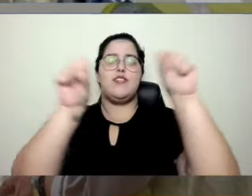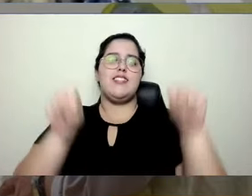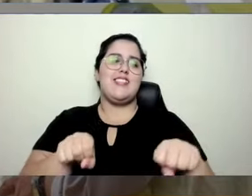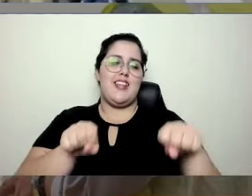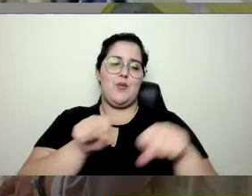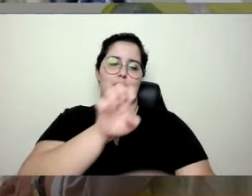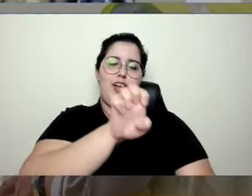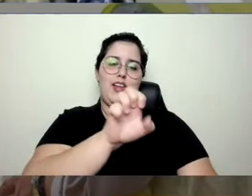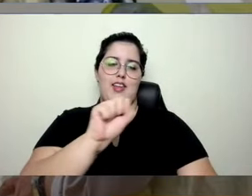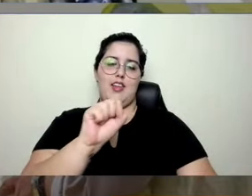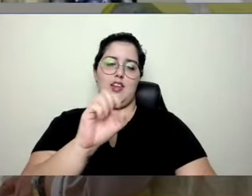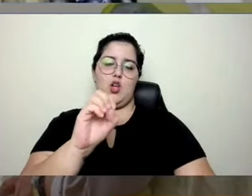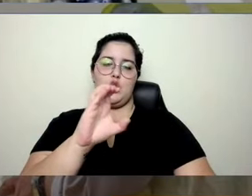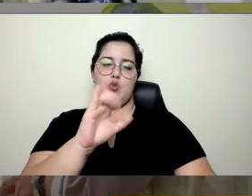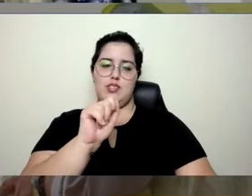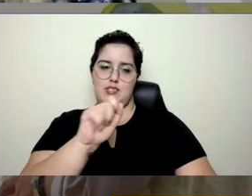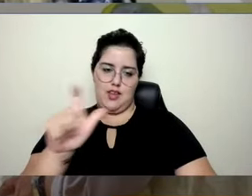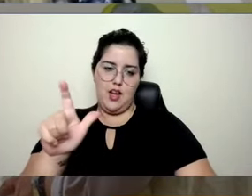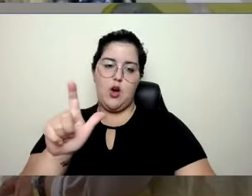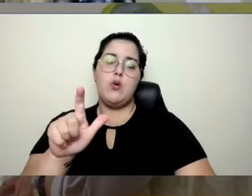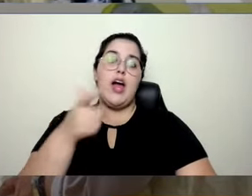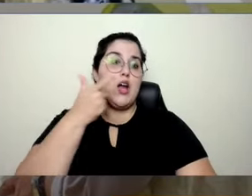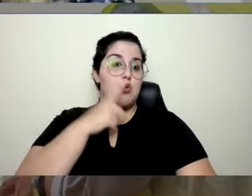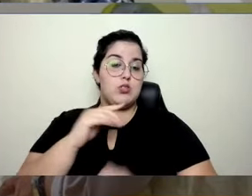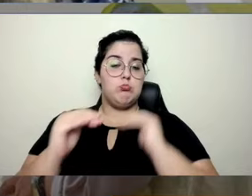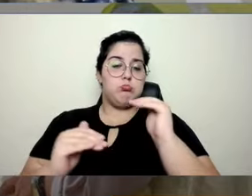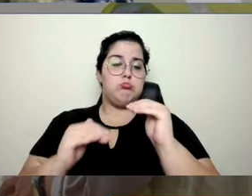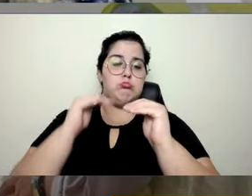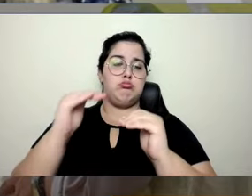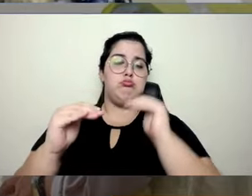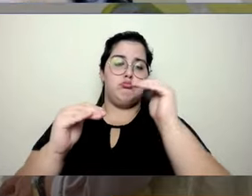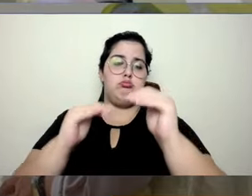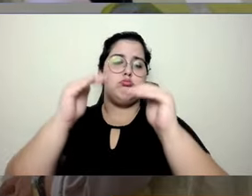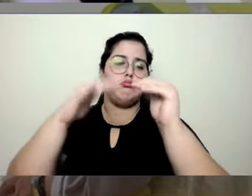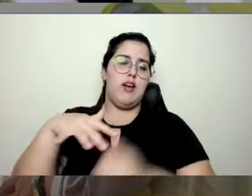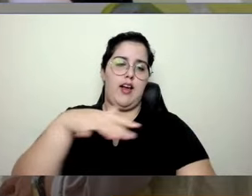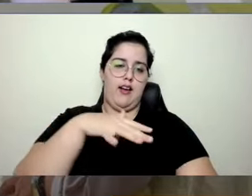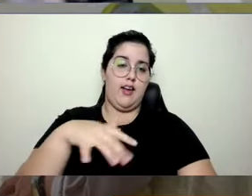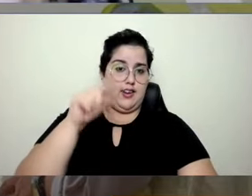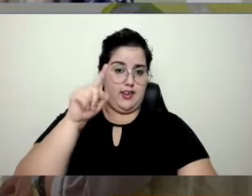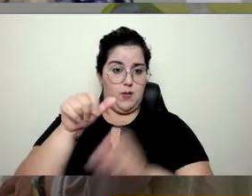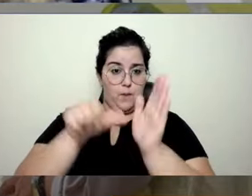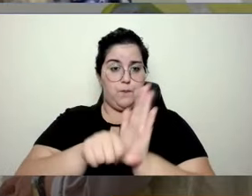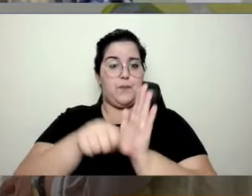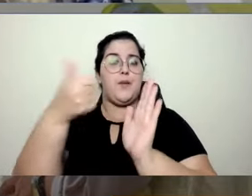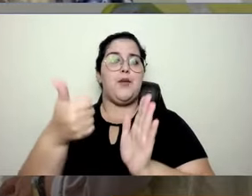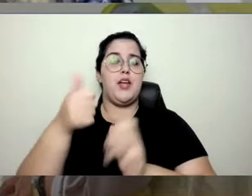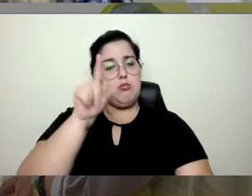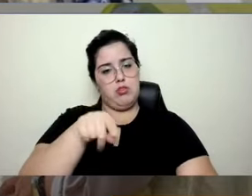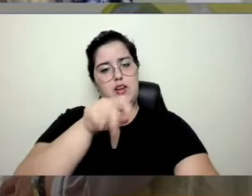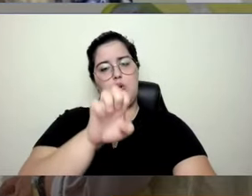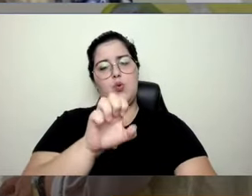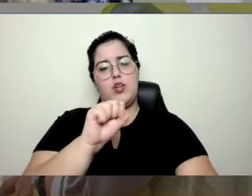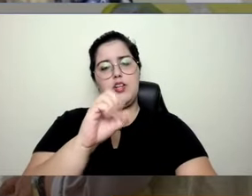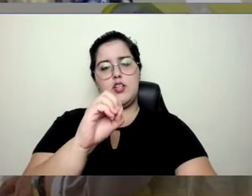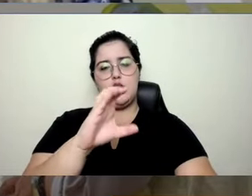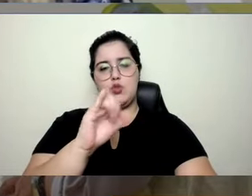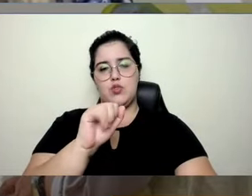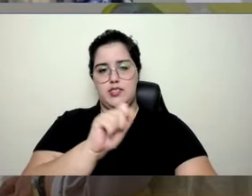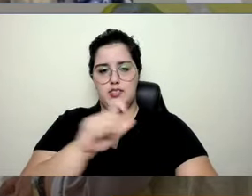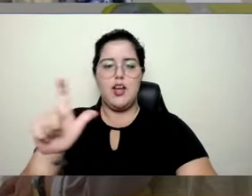eu acho que o primeiro avanço tecnológico que veio na área de segurança do trabalho foi o E-Social. Pelo menos para a área de